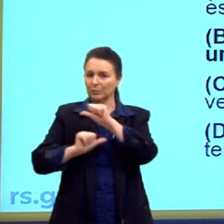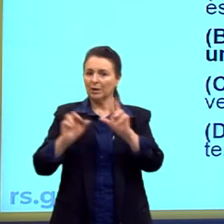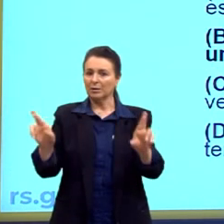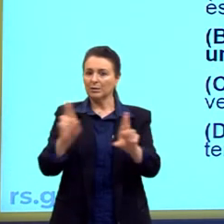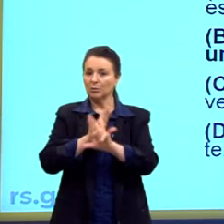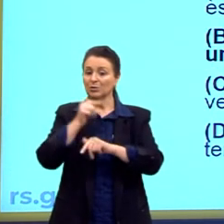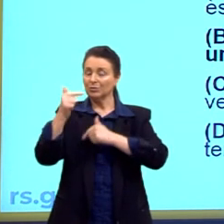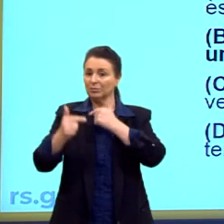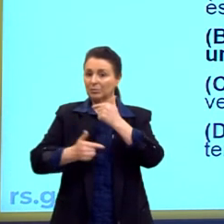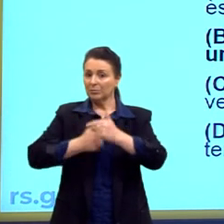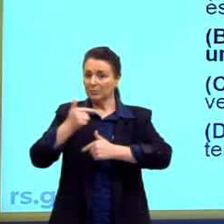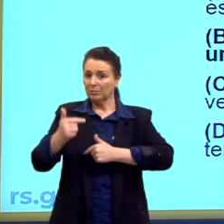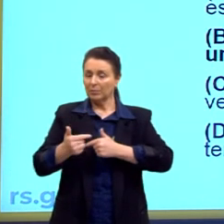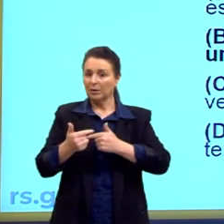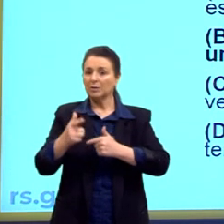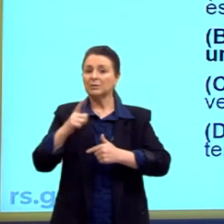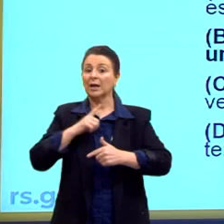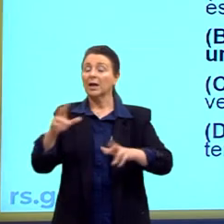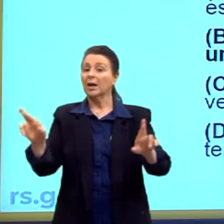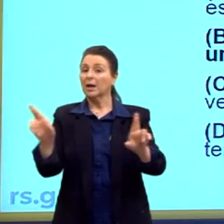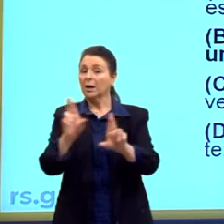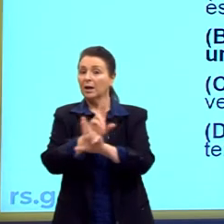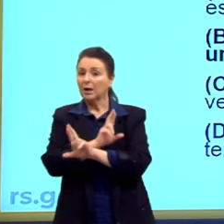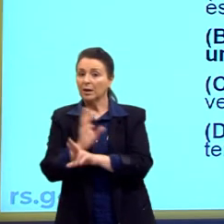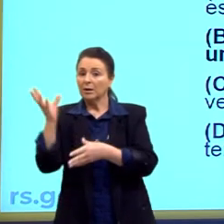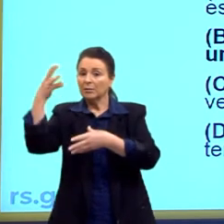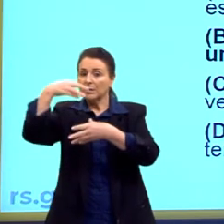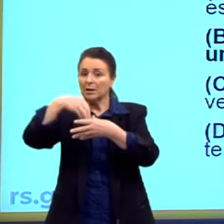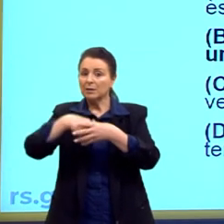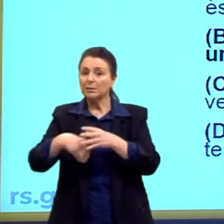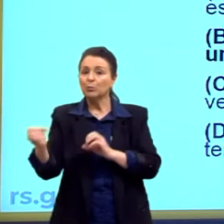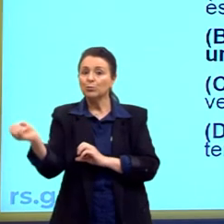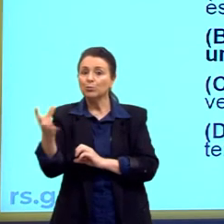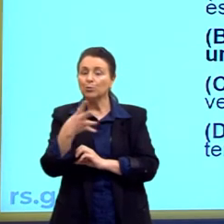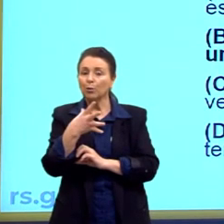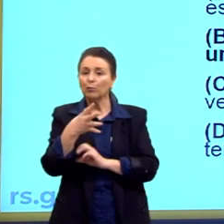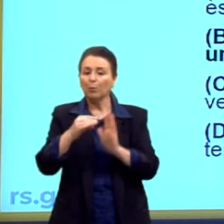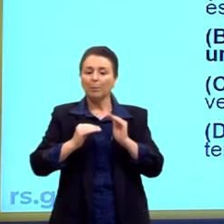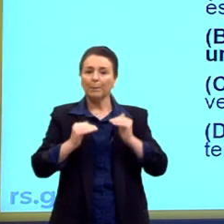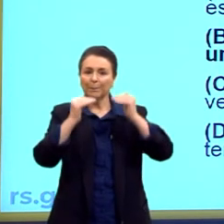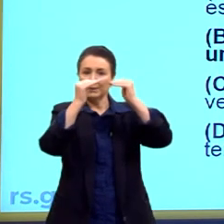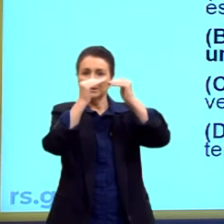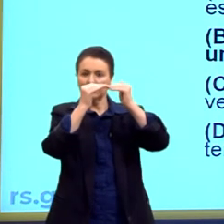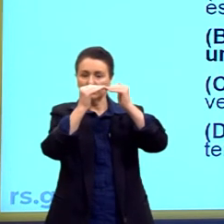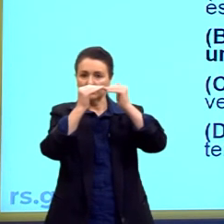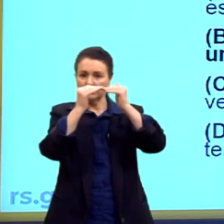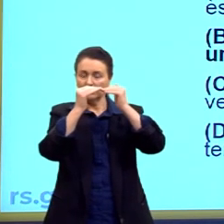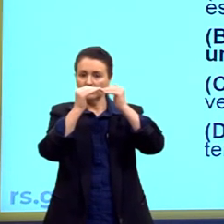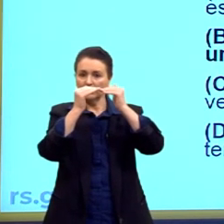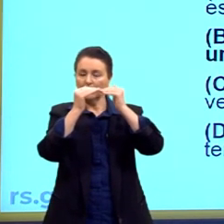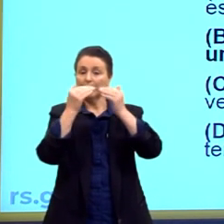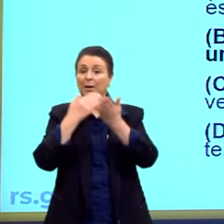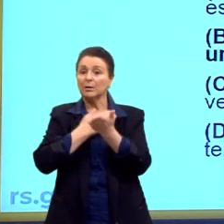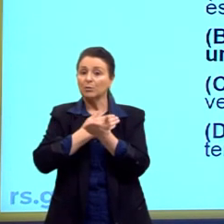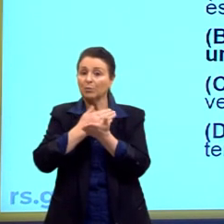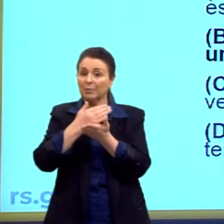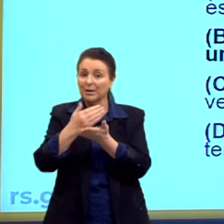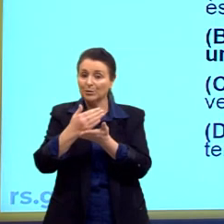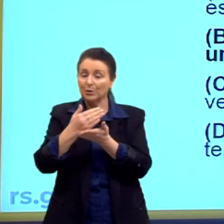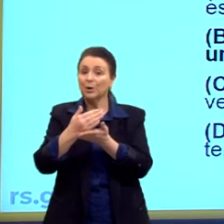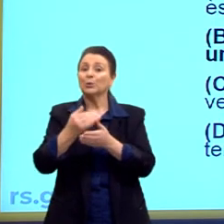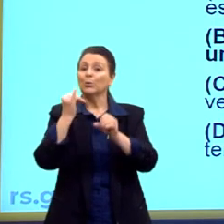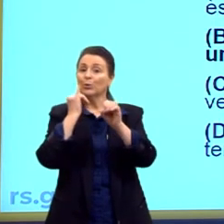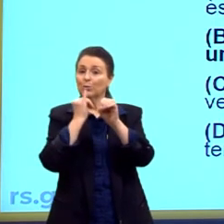relações de trabalho, guardam relações com a implantação de um novo padrão de acumulação, com raízes no chamado toyotismo,